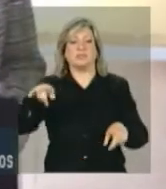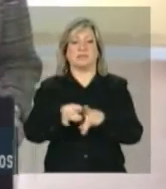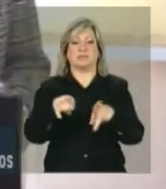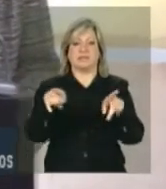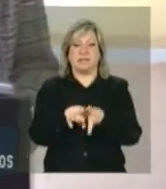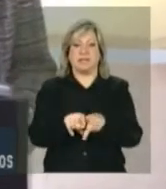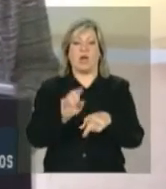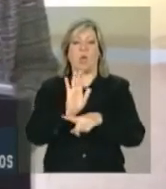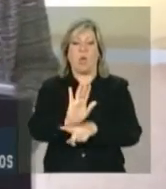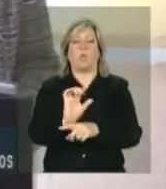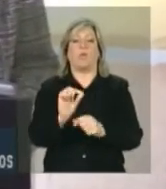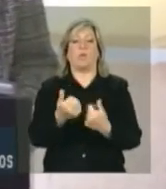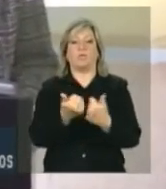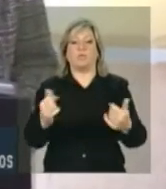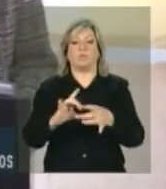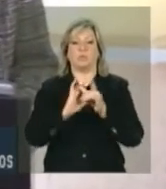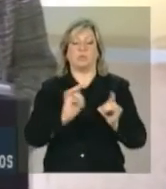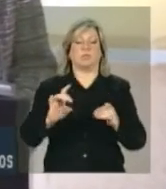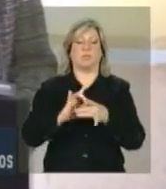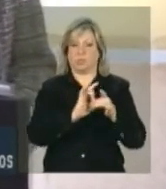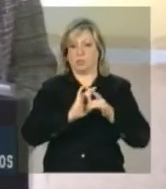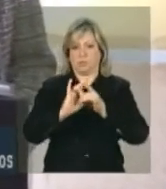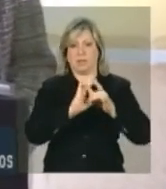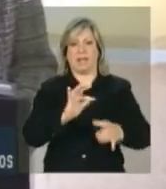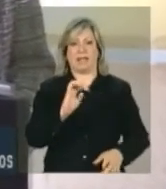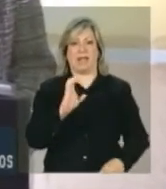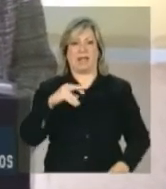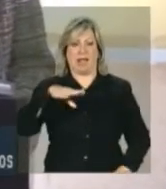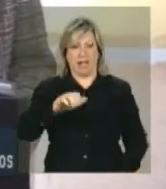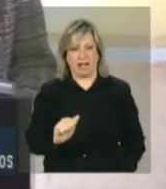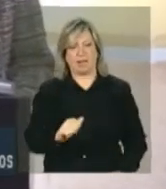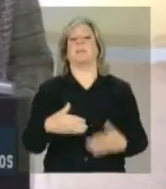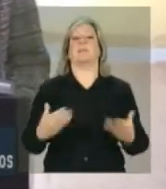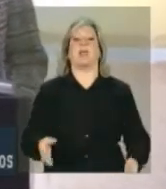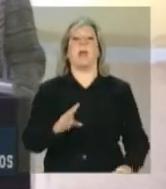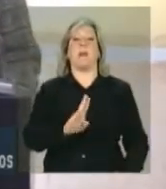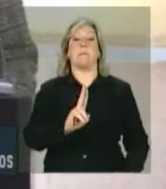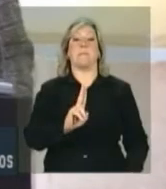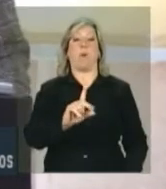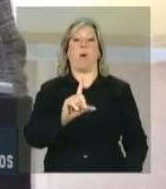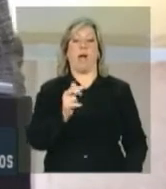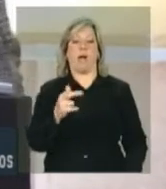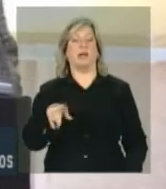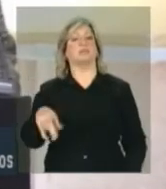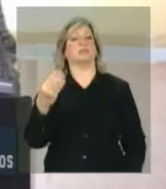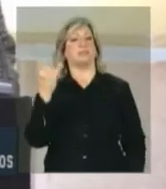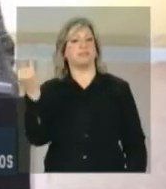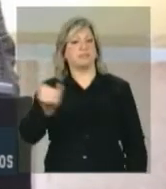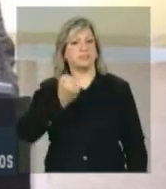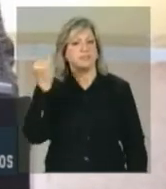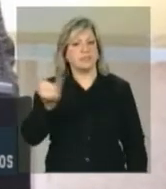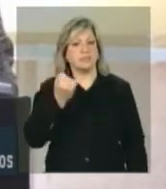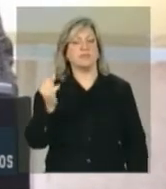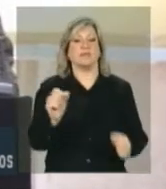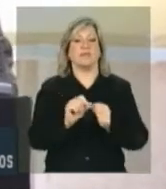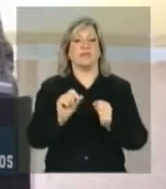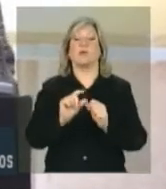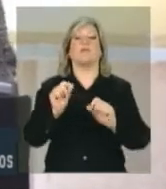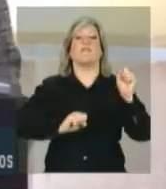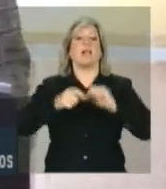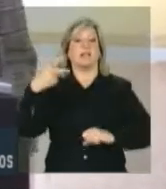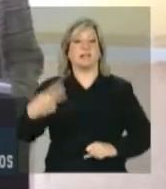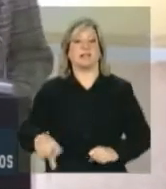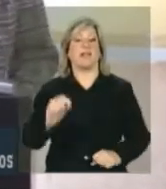cooperação técnica. A Bulgária é uma fonte muito importante de fornecimento de fertilizantes